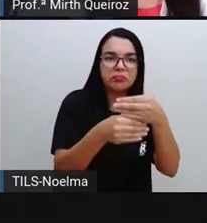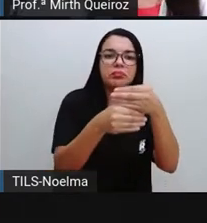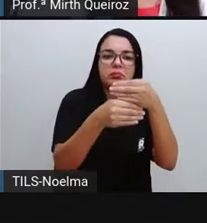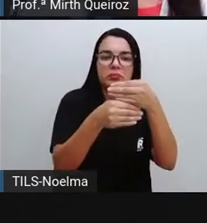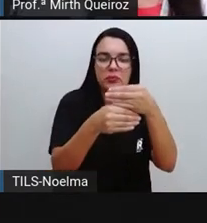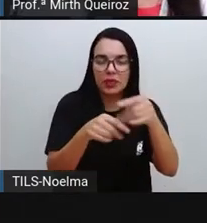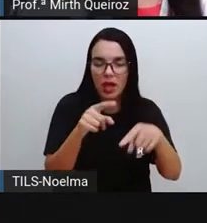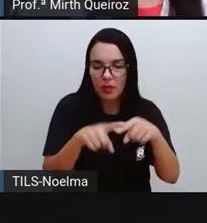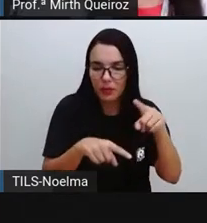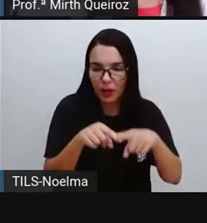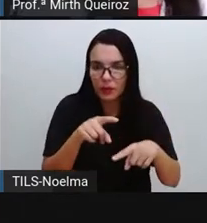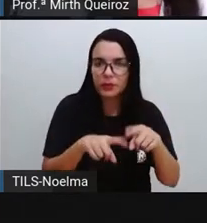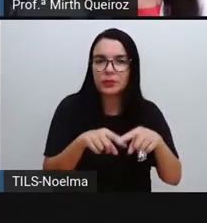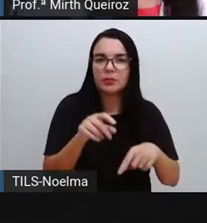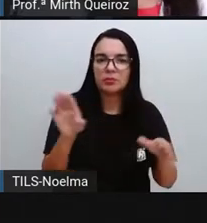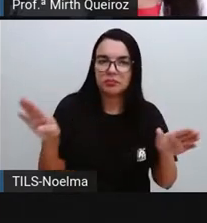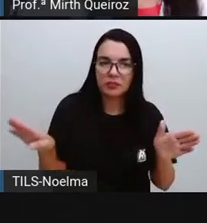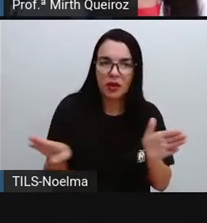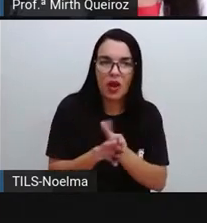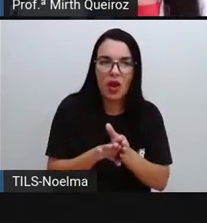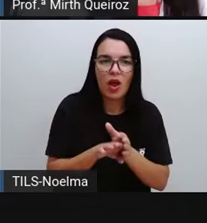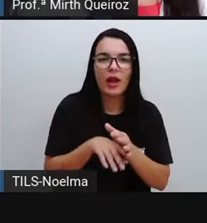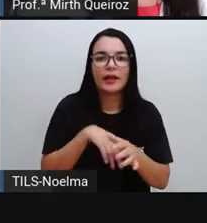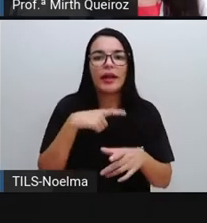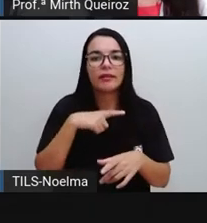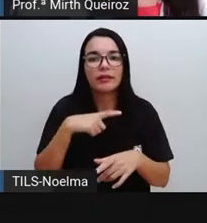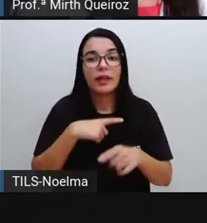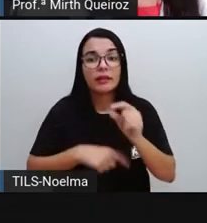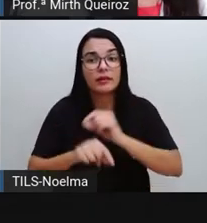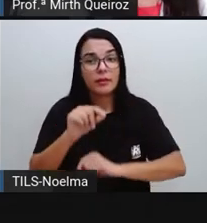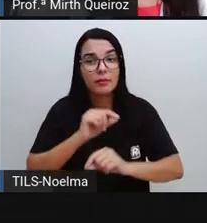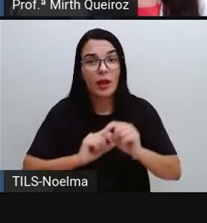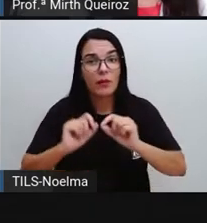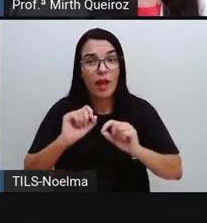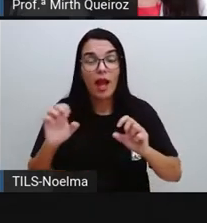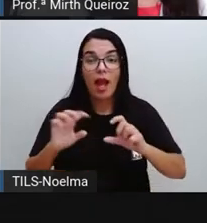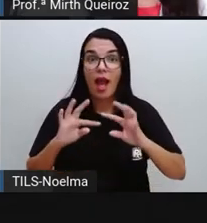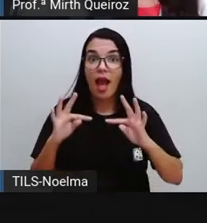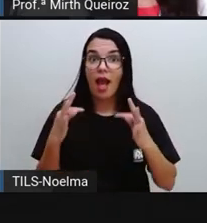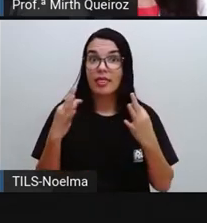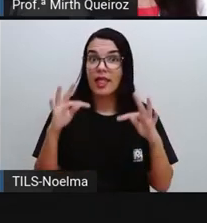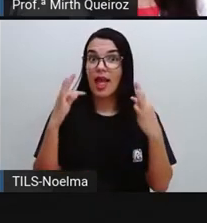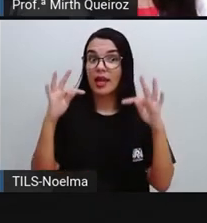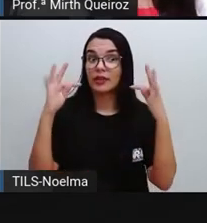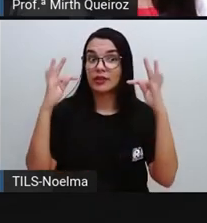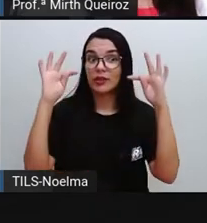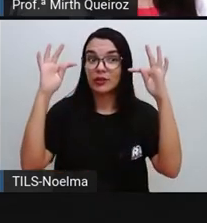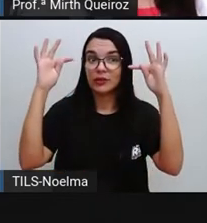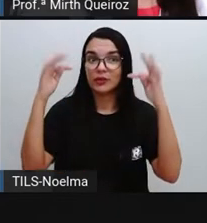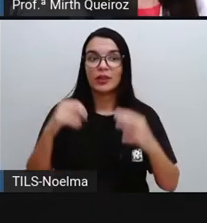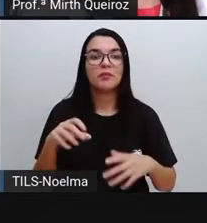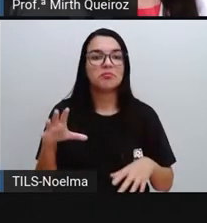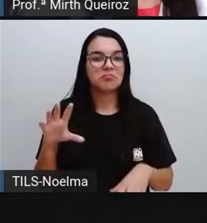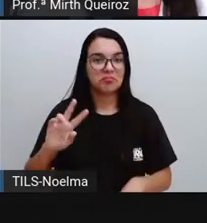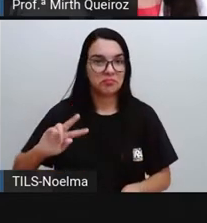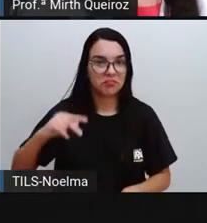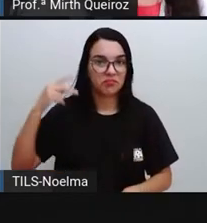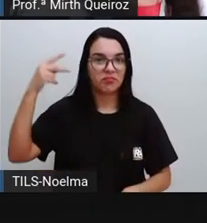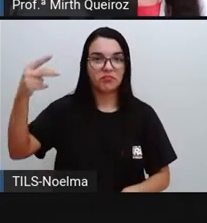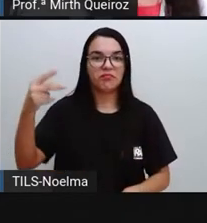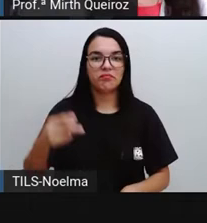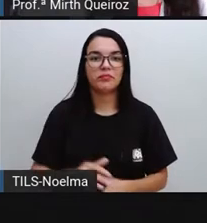valor inicial, antes de ser transformado. E isso ocorre devido ao emprego de altas tecnologias.